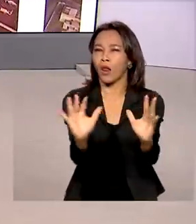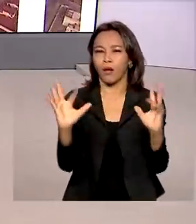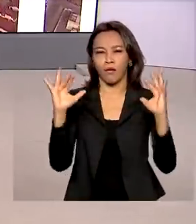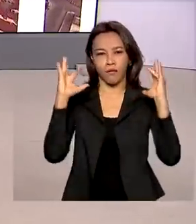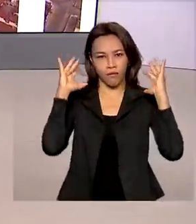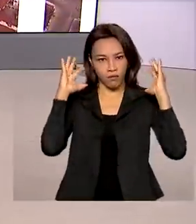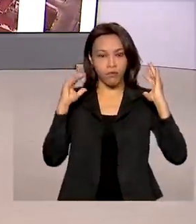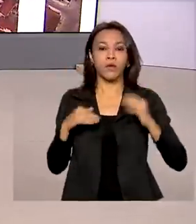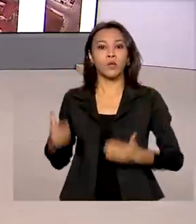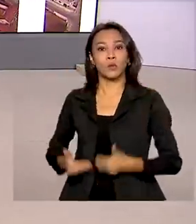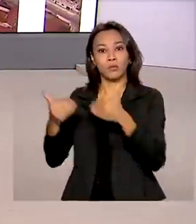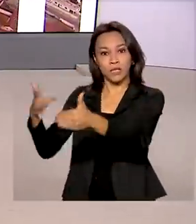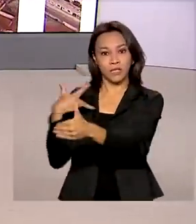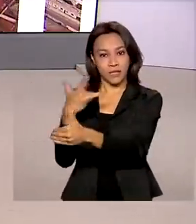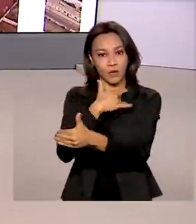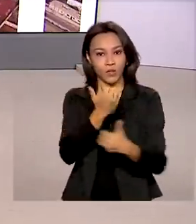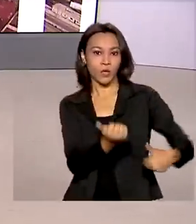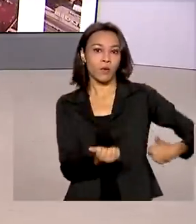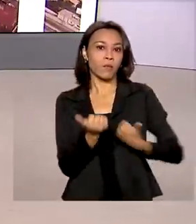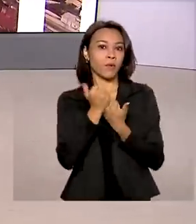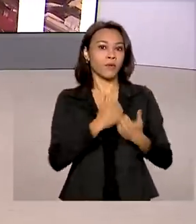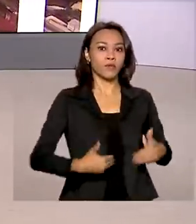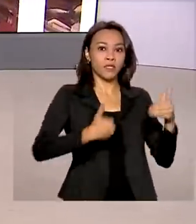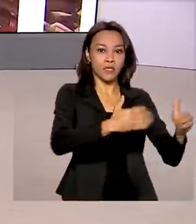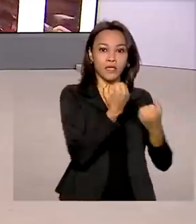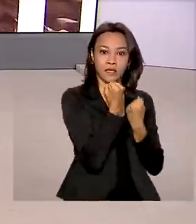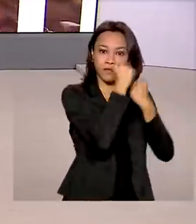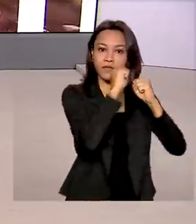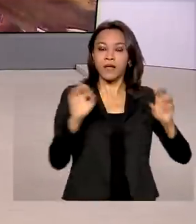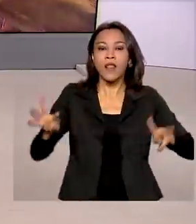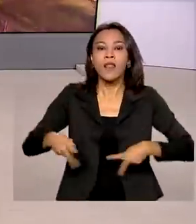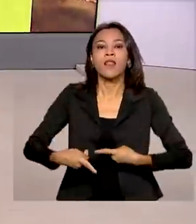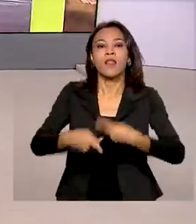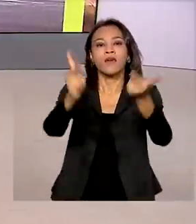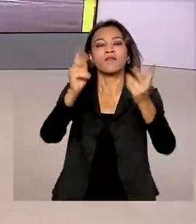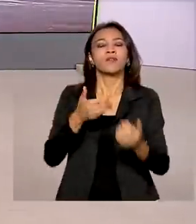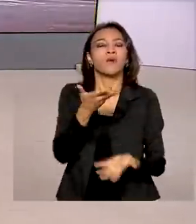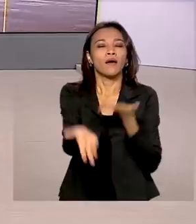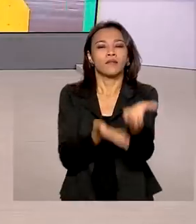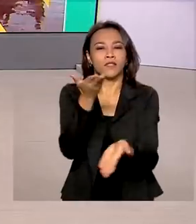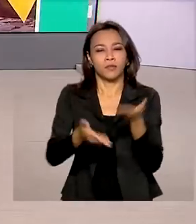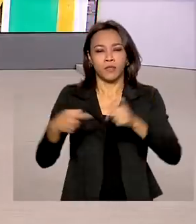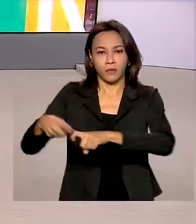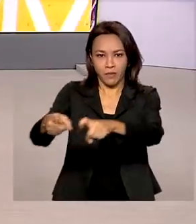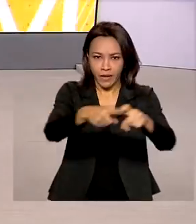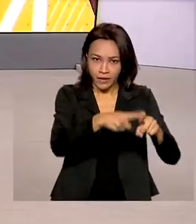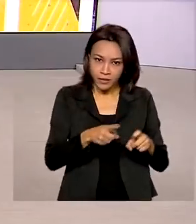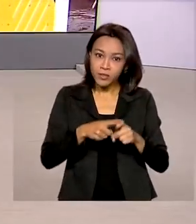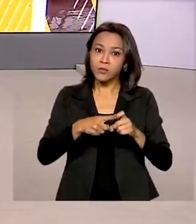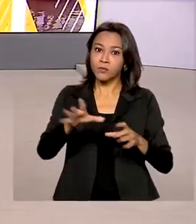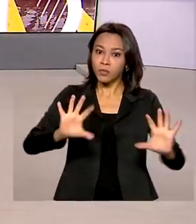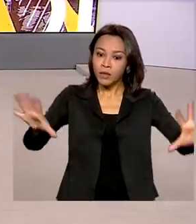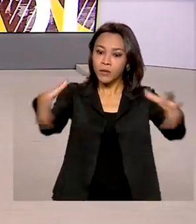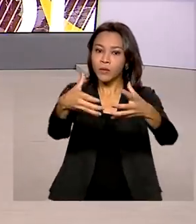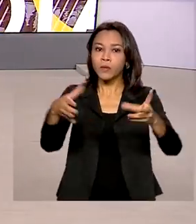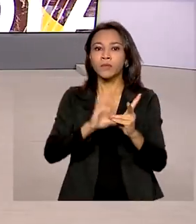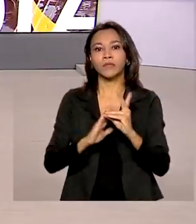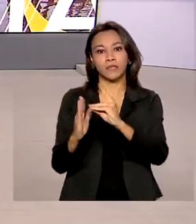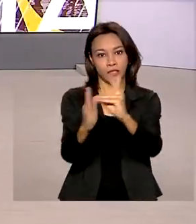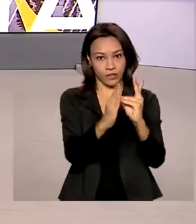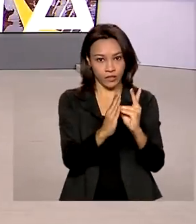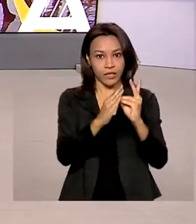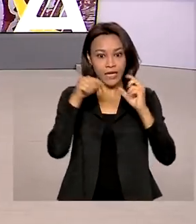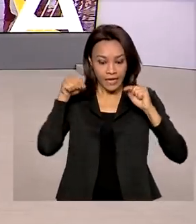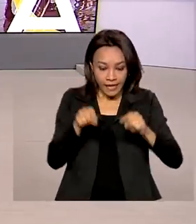da Defesa, está levando atendimento médico especializado e equipamentos hospitalares para aldeias indígenas distantes. A